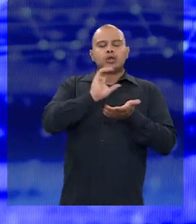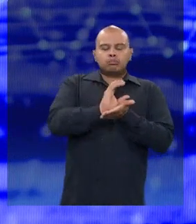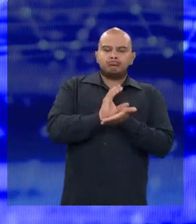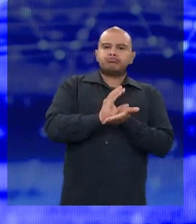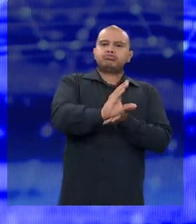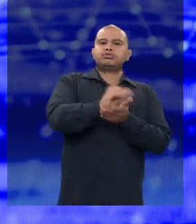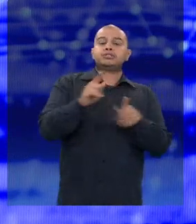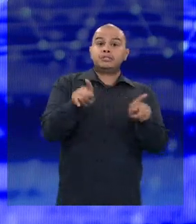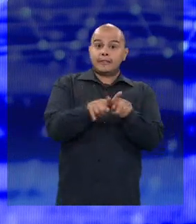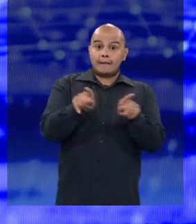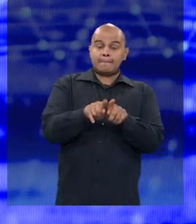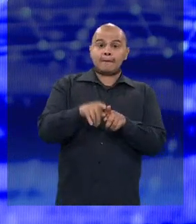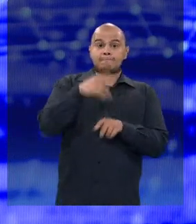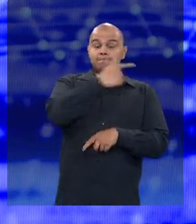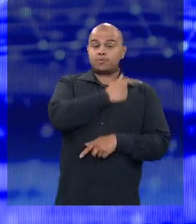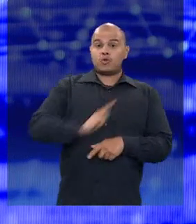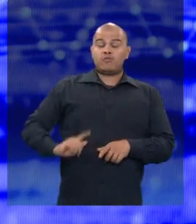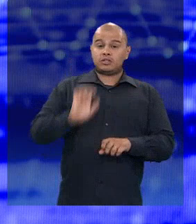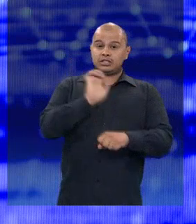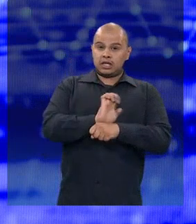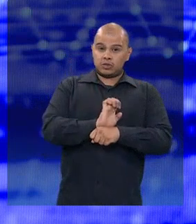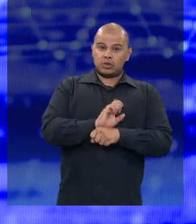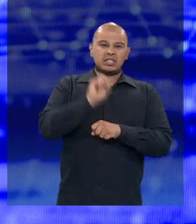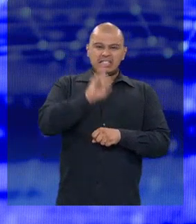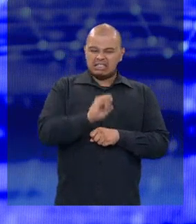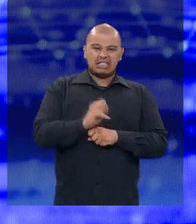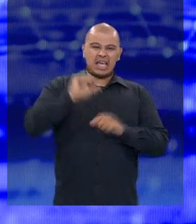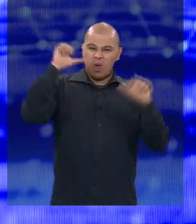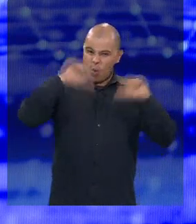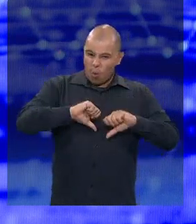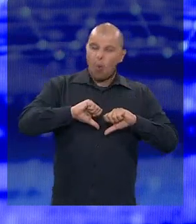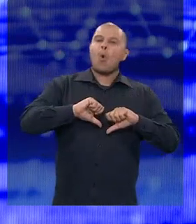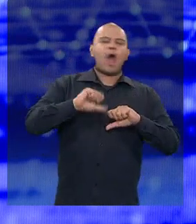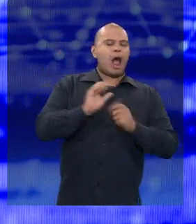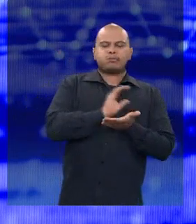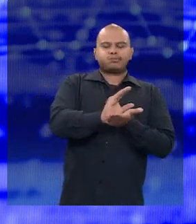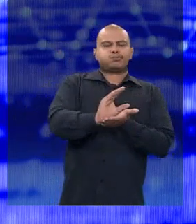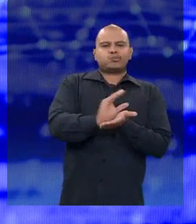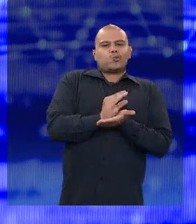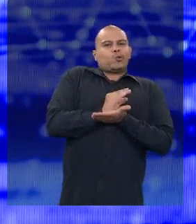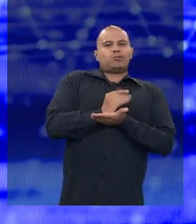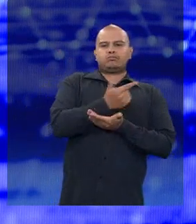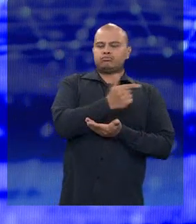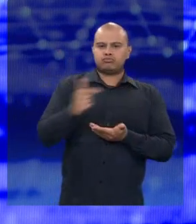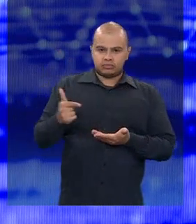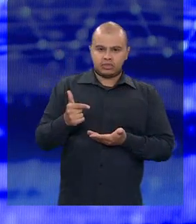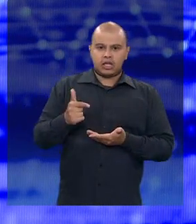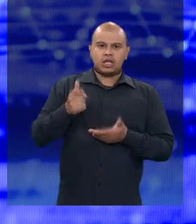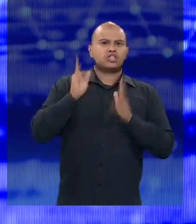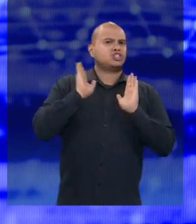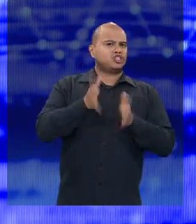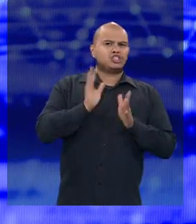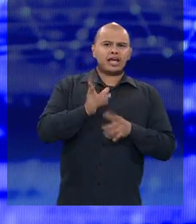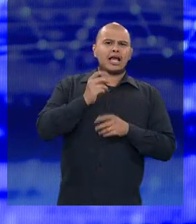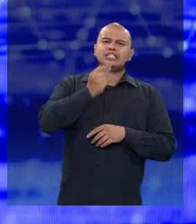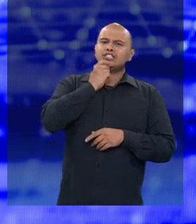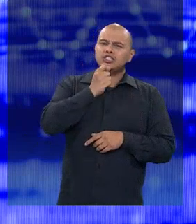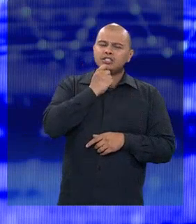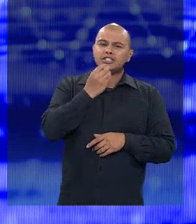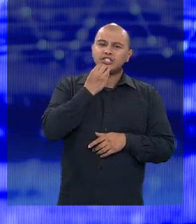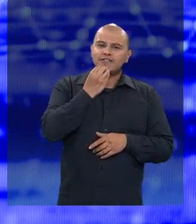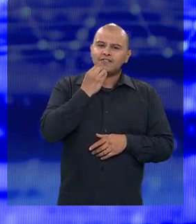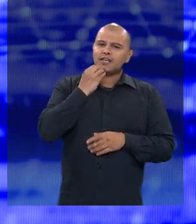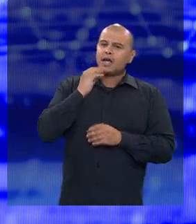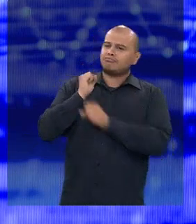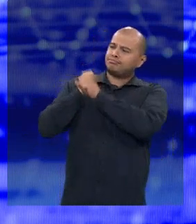Estado. Cuidou mal, não vai. Ninguém está inventando a roda. Isso já era para estar funcionando no Estado de São Paulo faz muito tempo, porque já